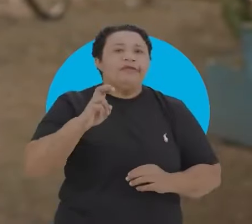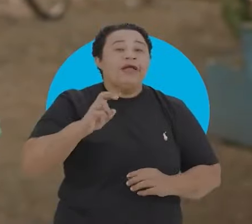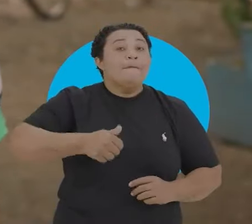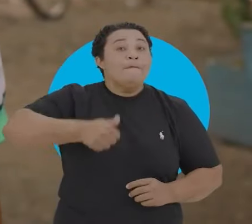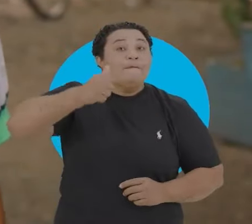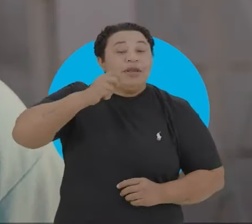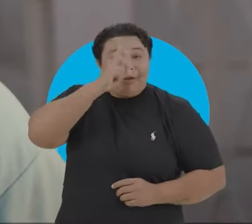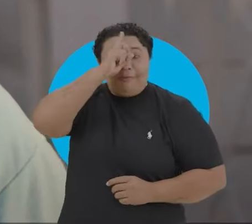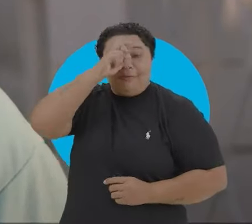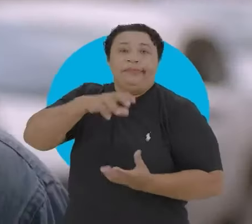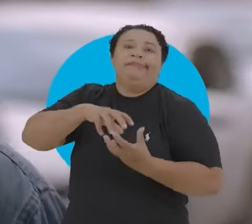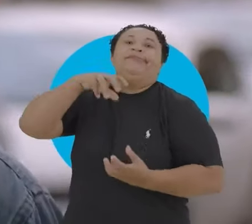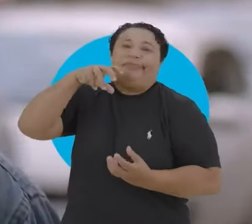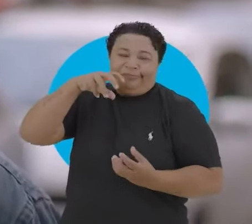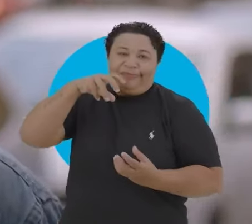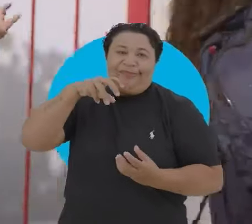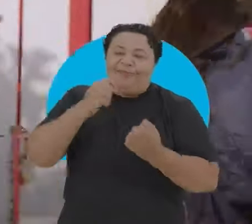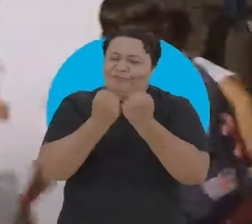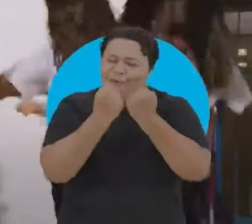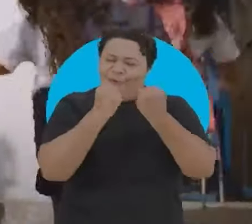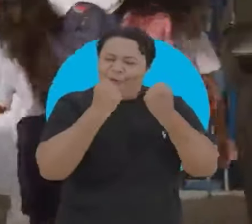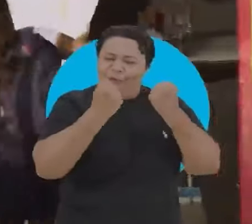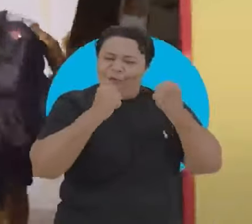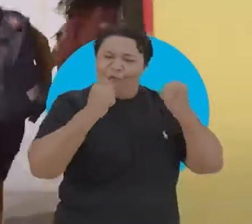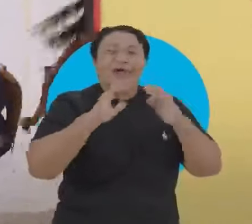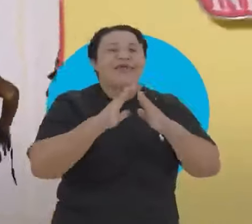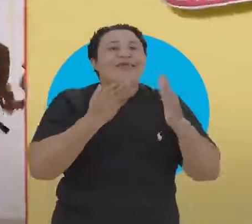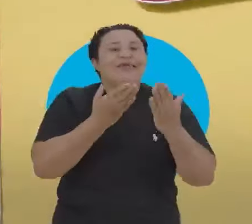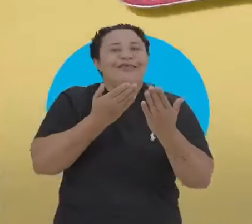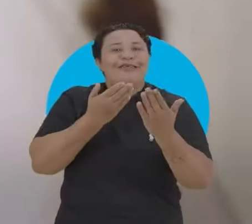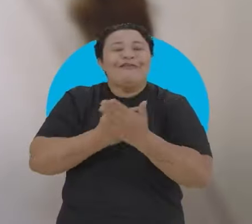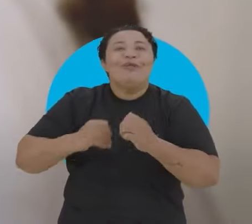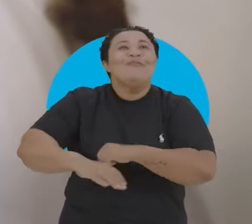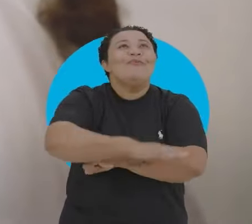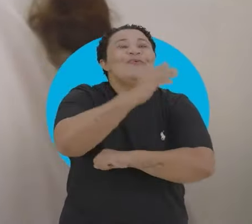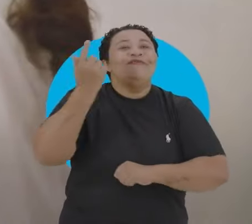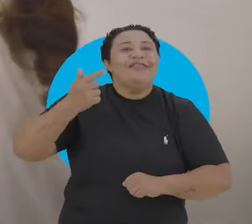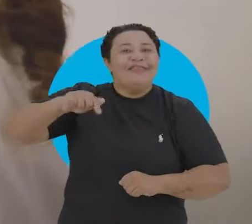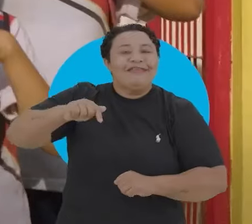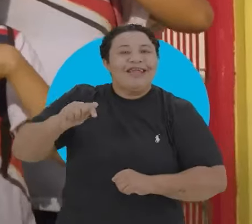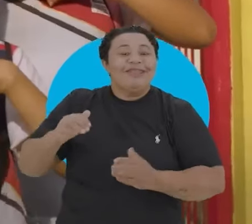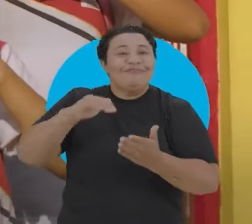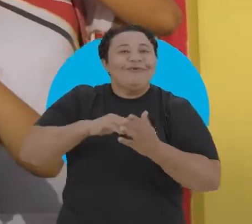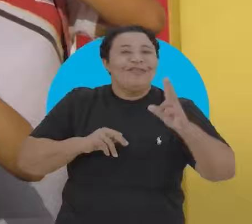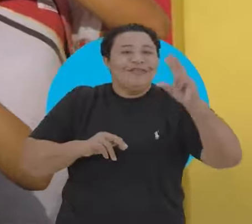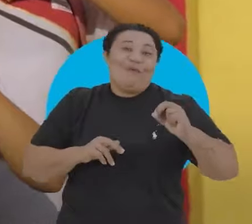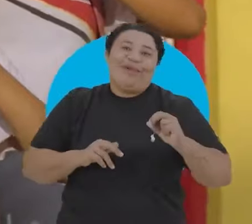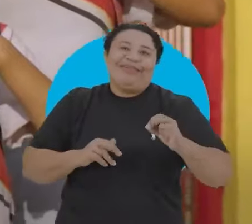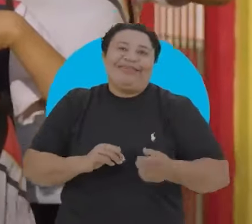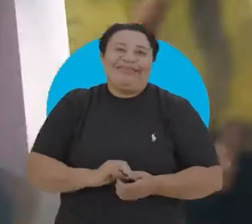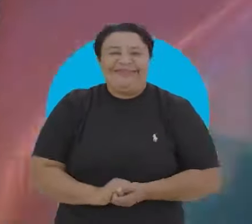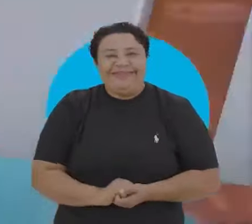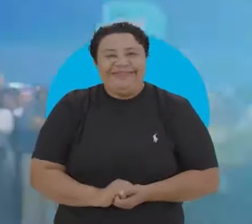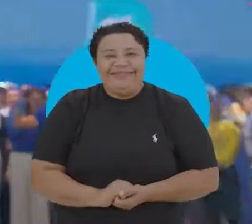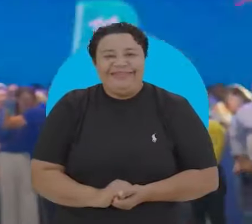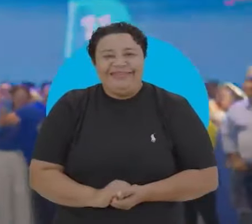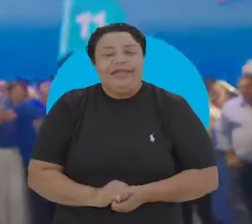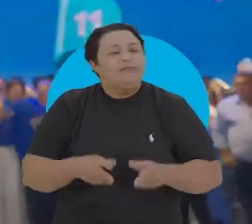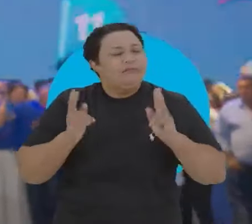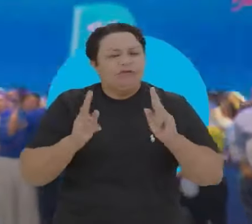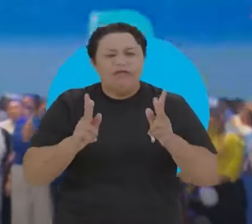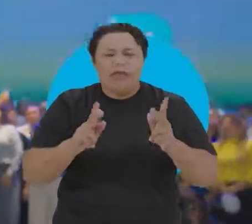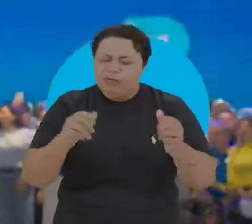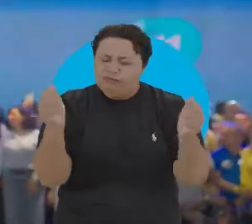A primeira policlínica do idoso E ampliação do número de escolas integrais de 27 para 50 Eu